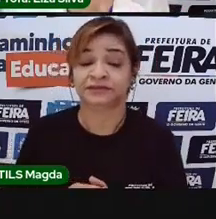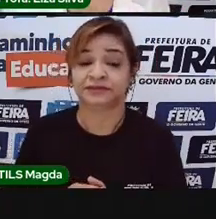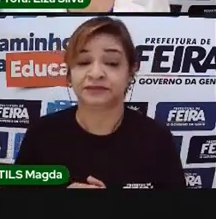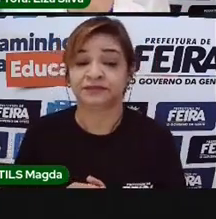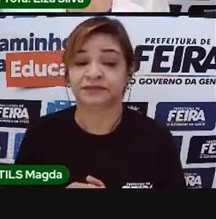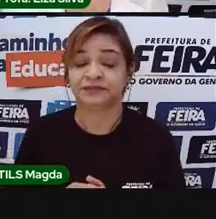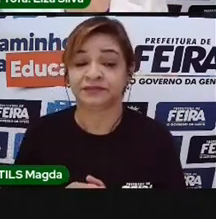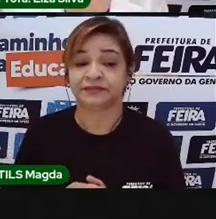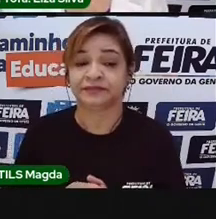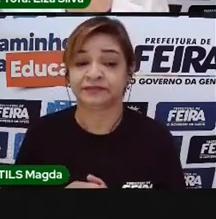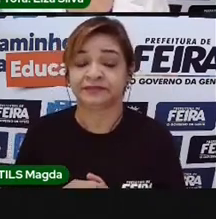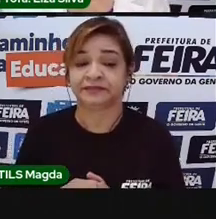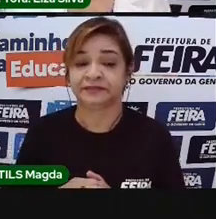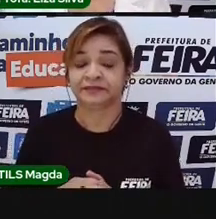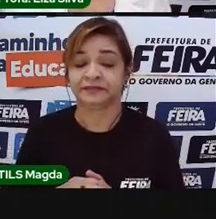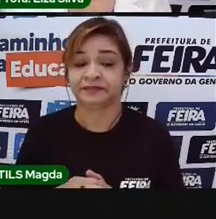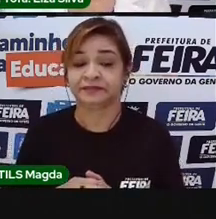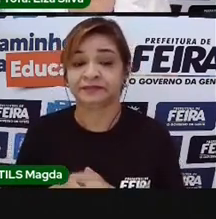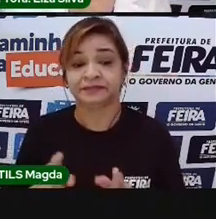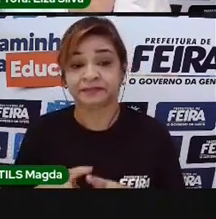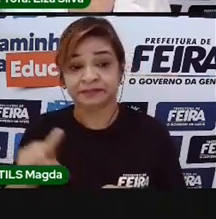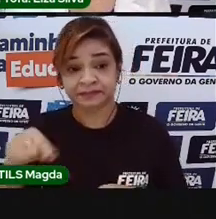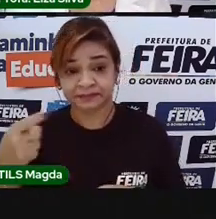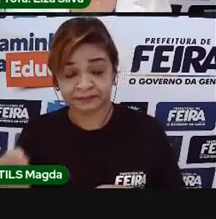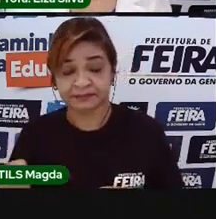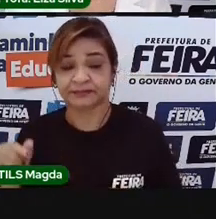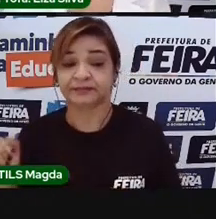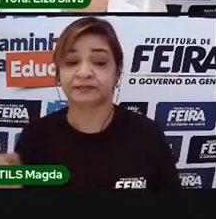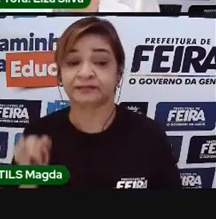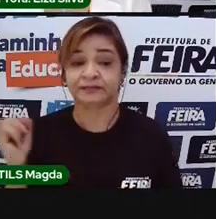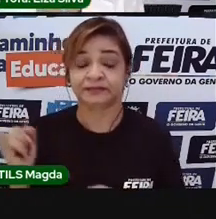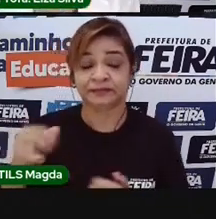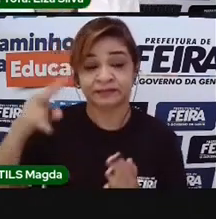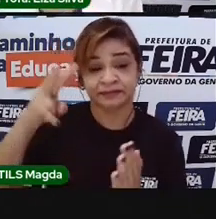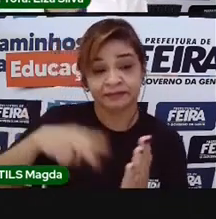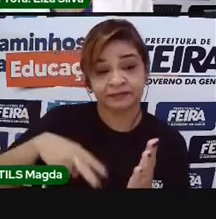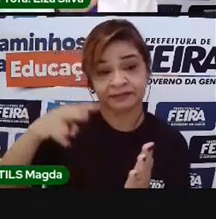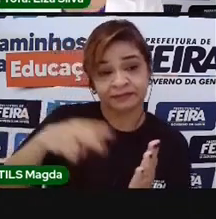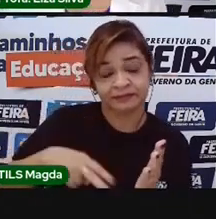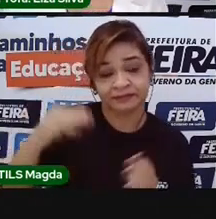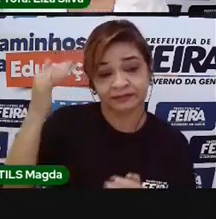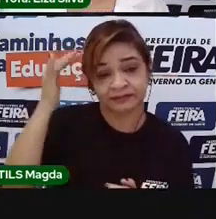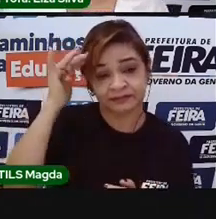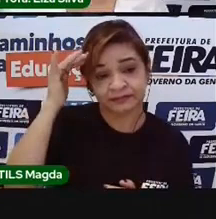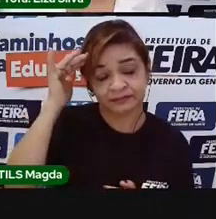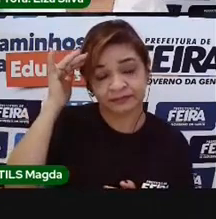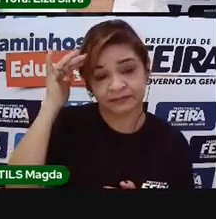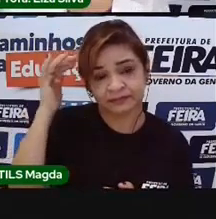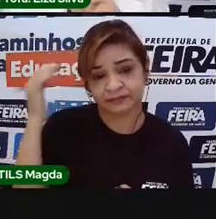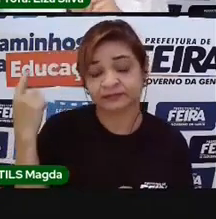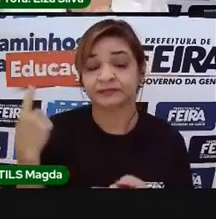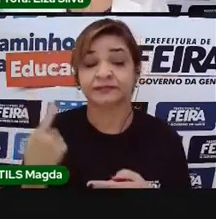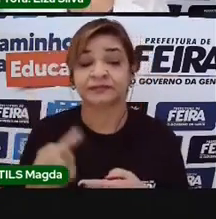Esse comando shapes, ele é fundamental para a leitura e interpretação da nuvem. Justamente porque